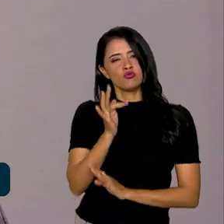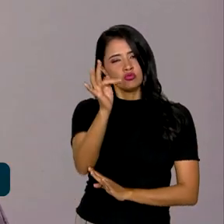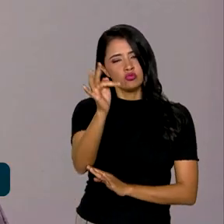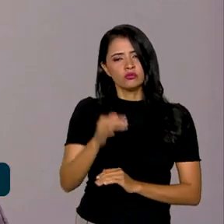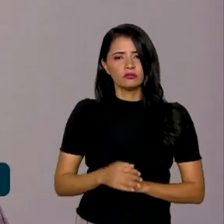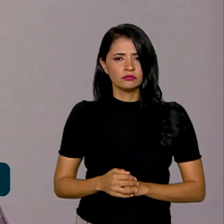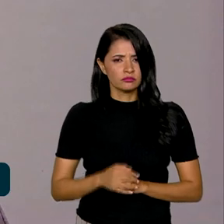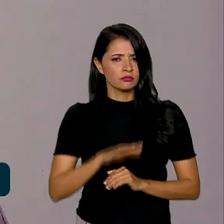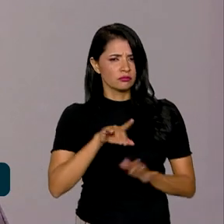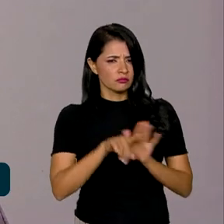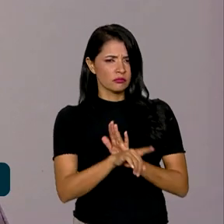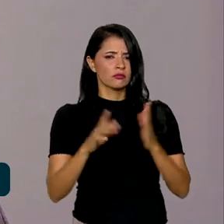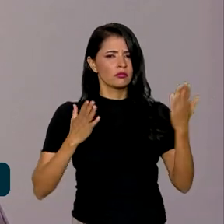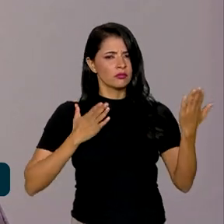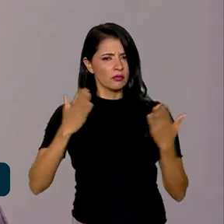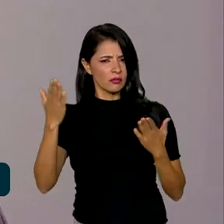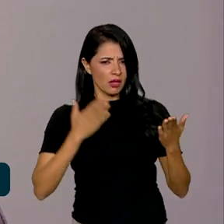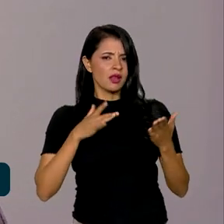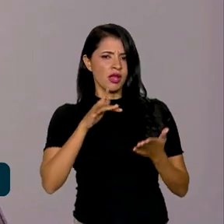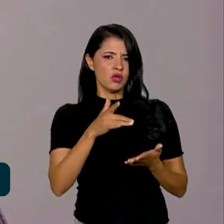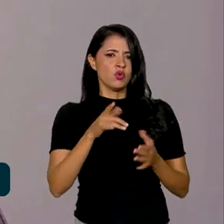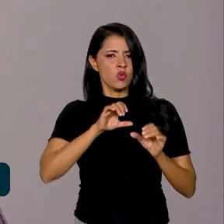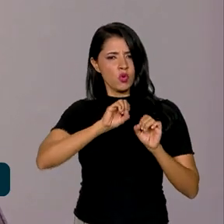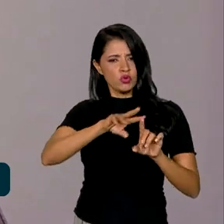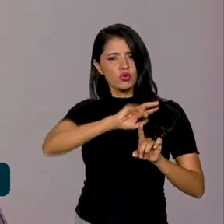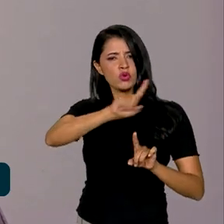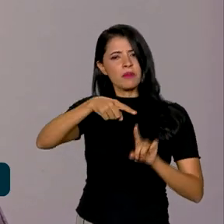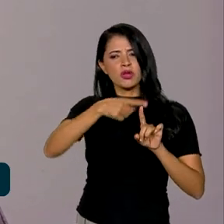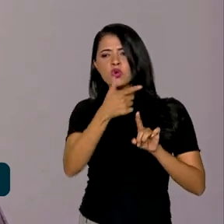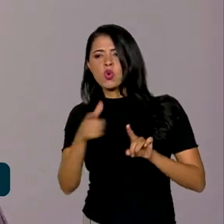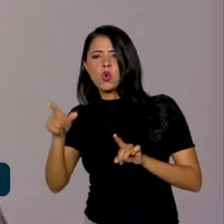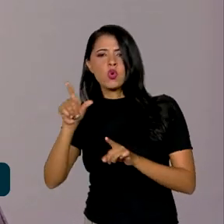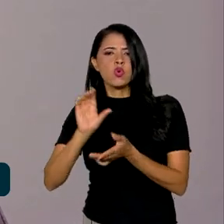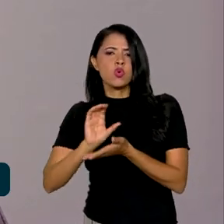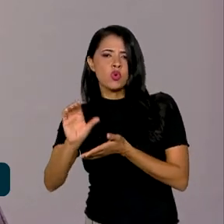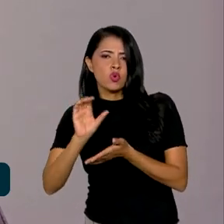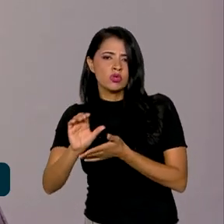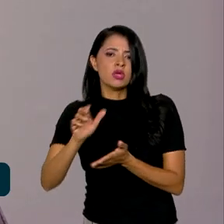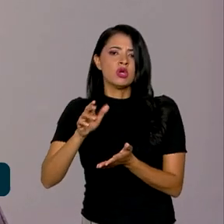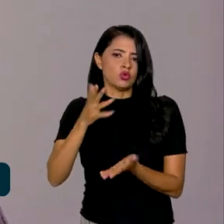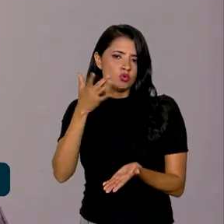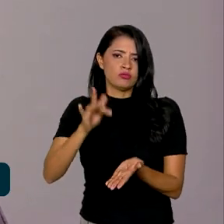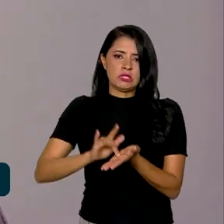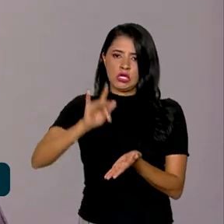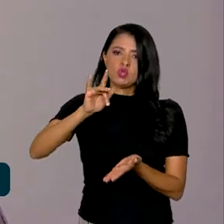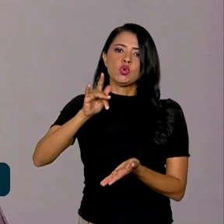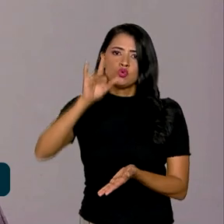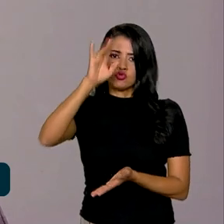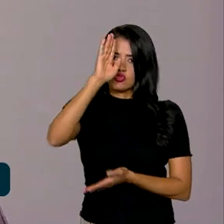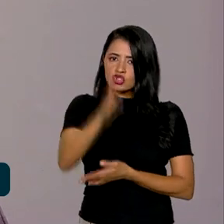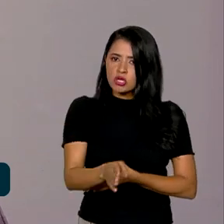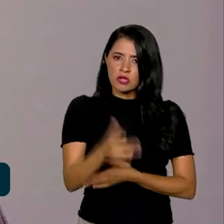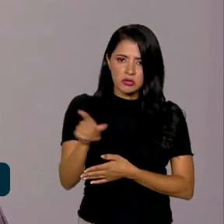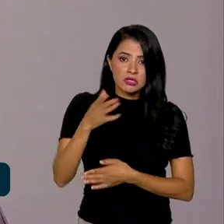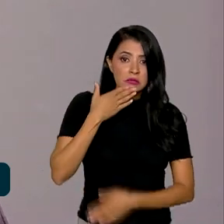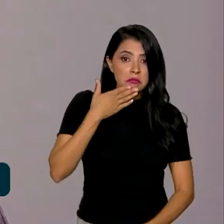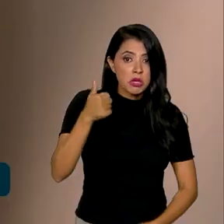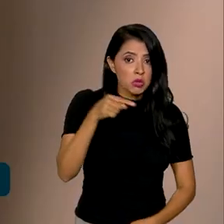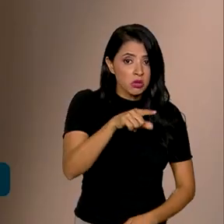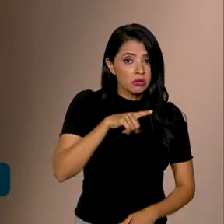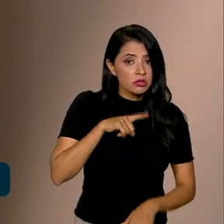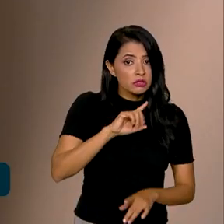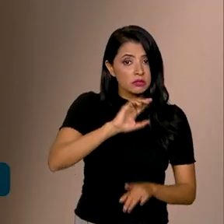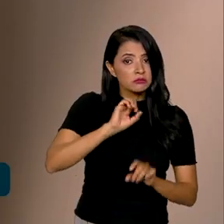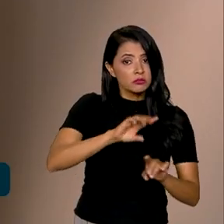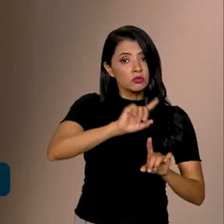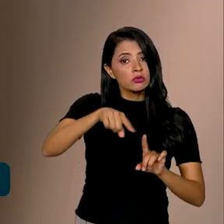Agora, comparando o rendimento do Educa Mais com o de outras aplicações de tesouro direto, é um rendimento mais interessante, maior? É.